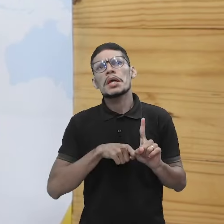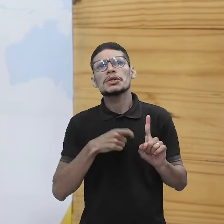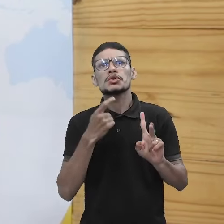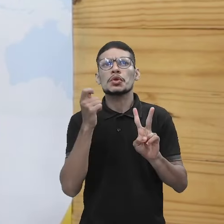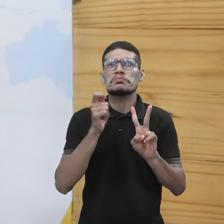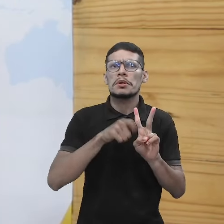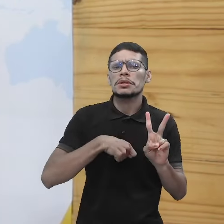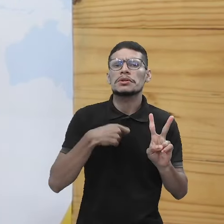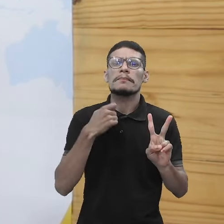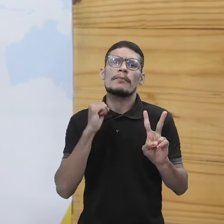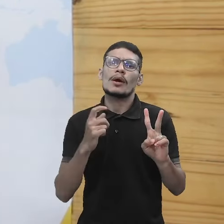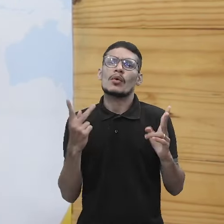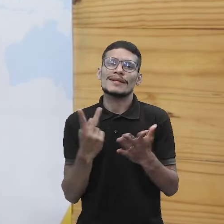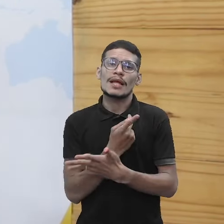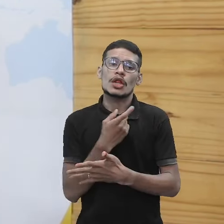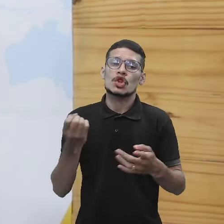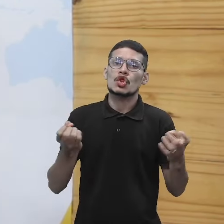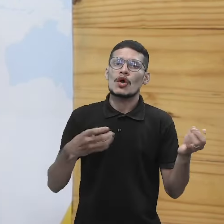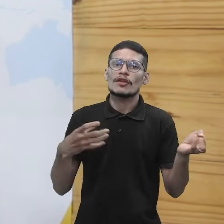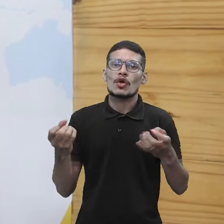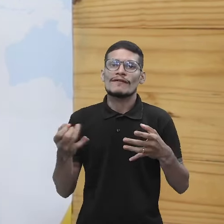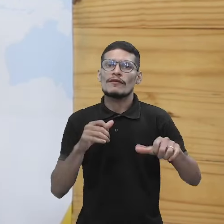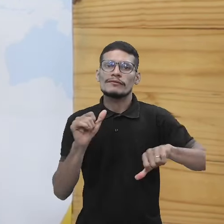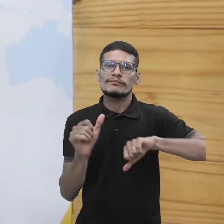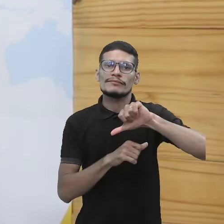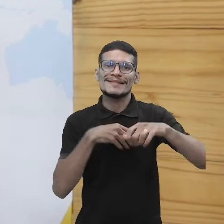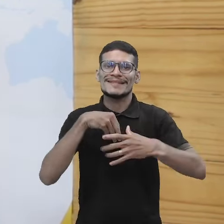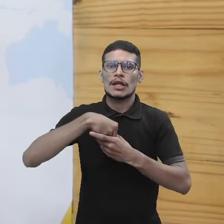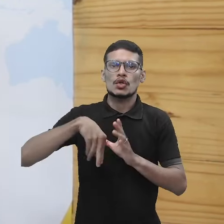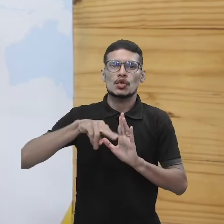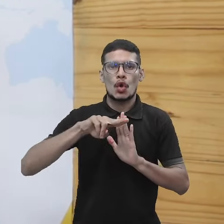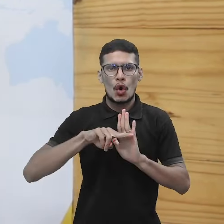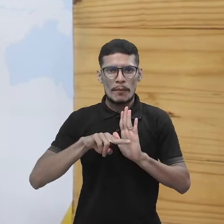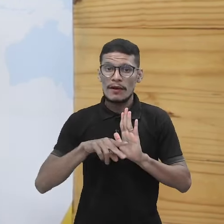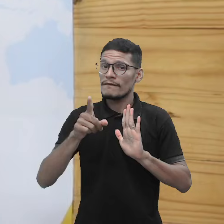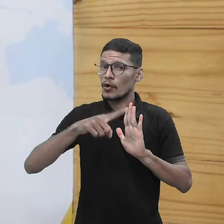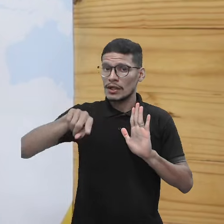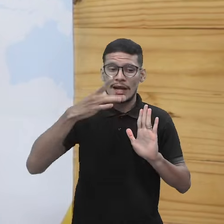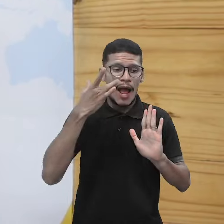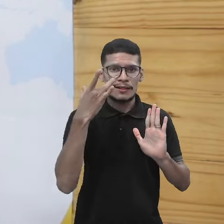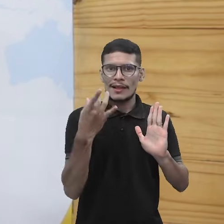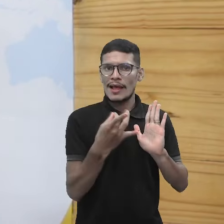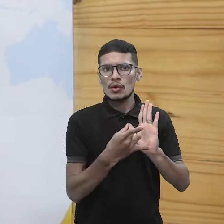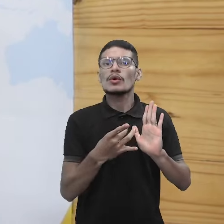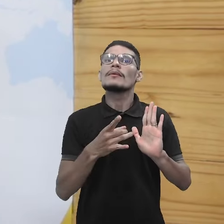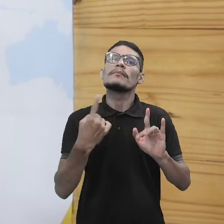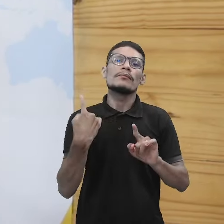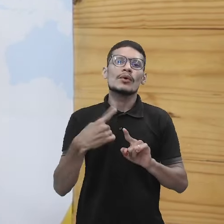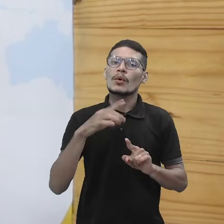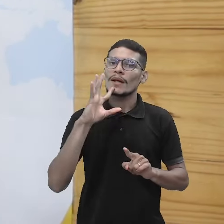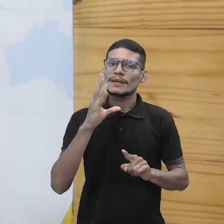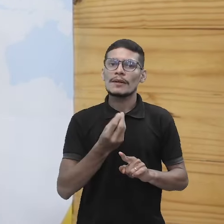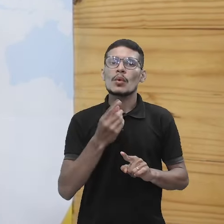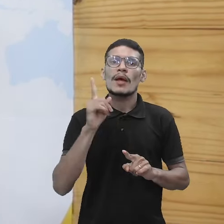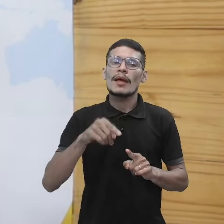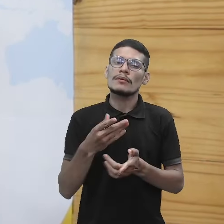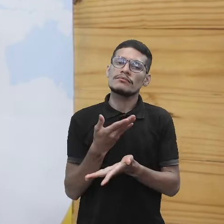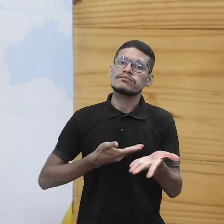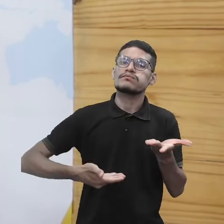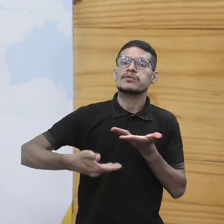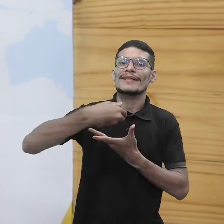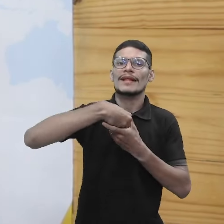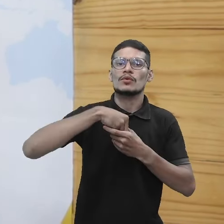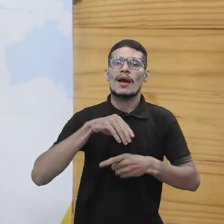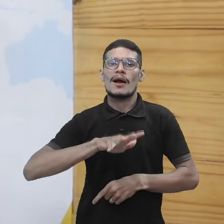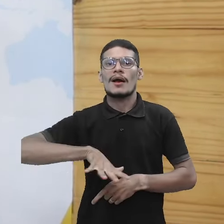já sejam trazidas novidades dentro dessa norma. Então, vocês têm que ficar atentos a isso. O conhecimento vai ser sempre dinâmico dentro da área de